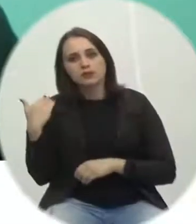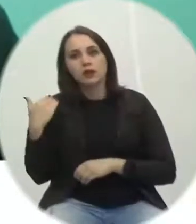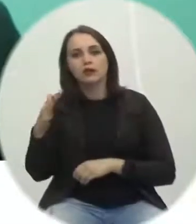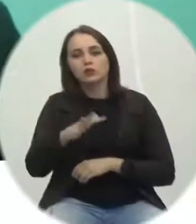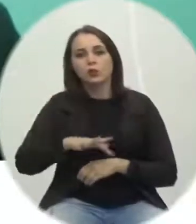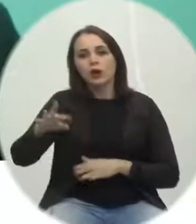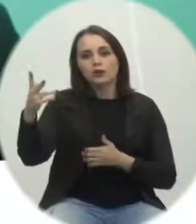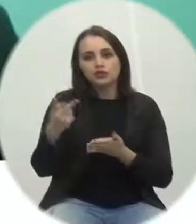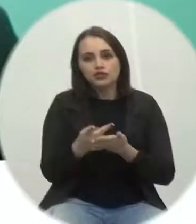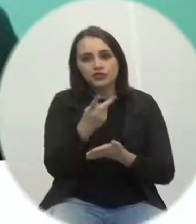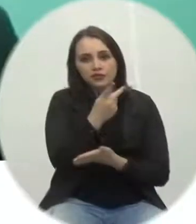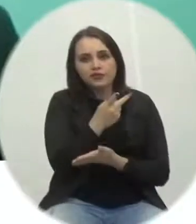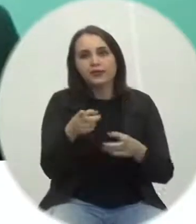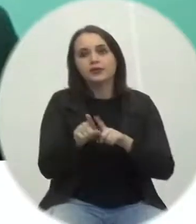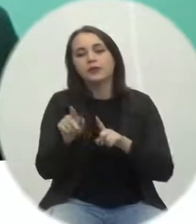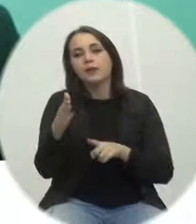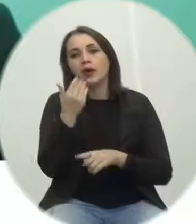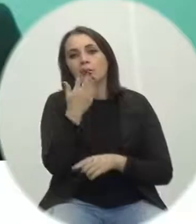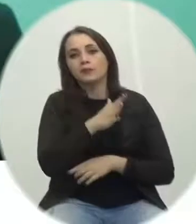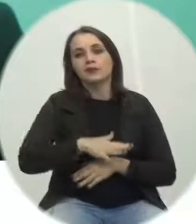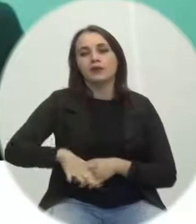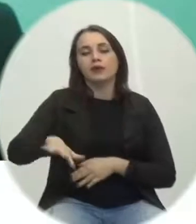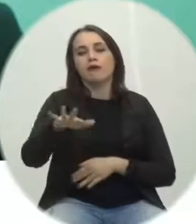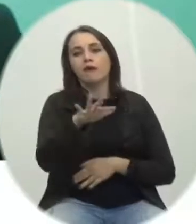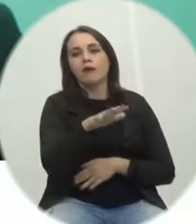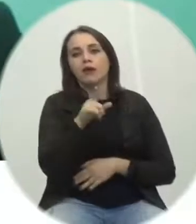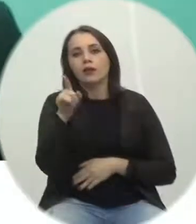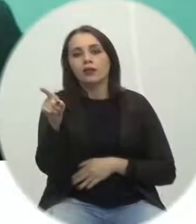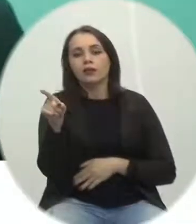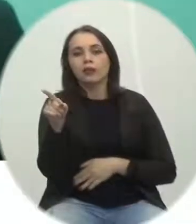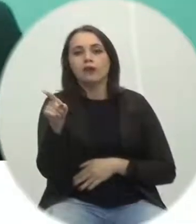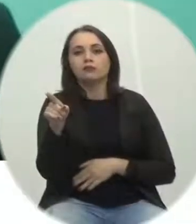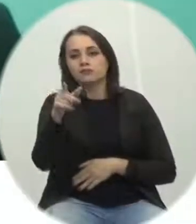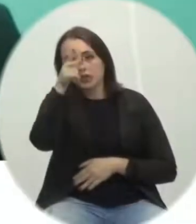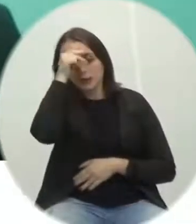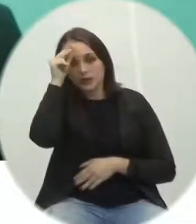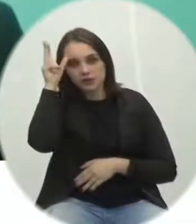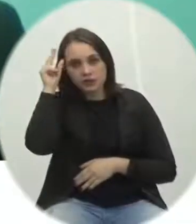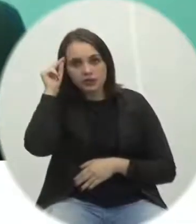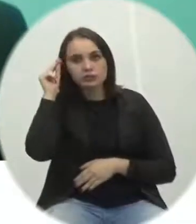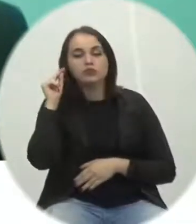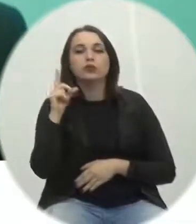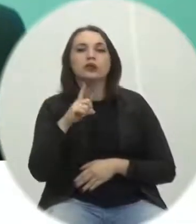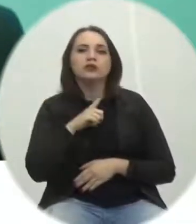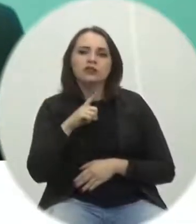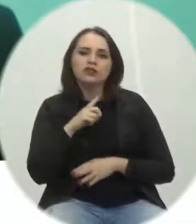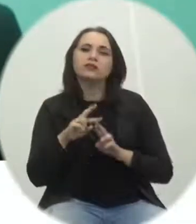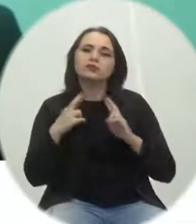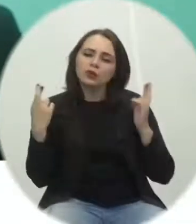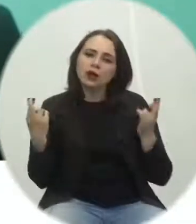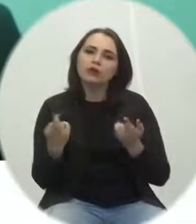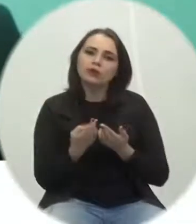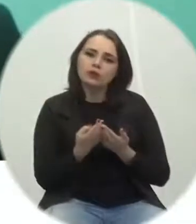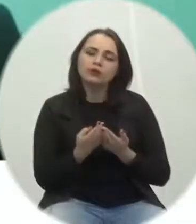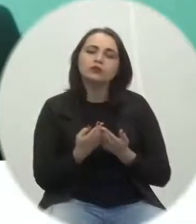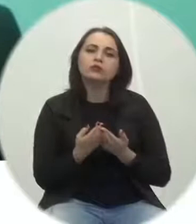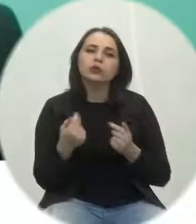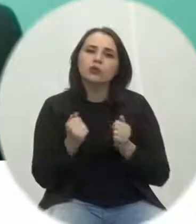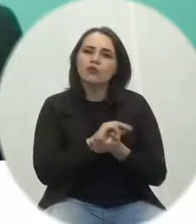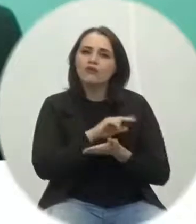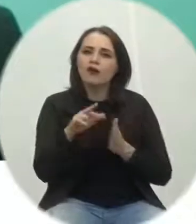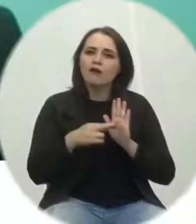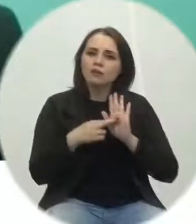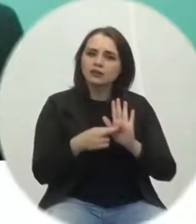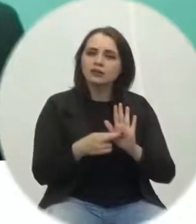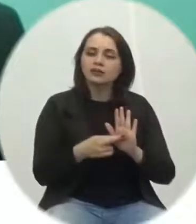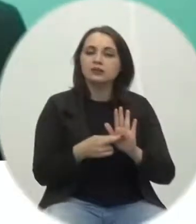eventos e o setor de gastronomia lá no Salão Ouro Negro na Prefeitura de Criciúma no Paço Municipal onde eles reportaram